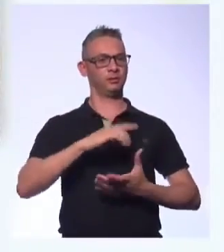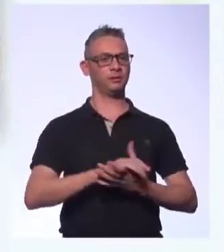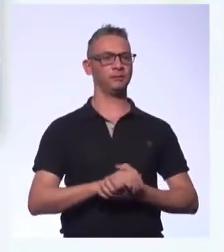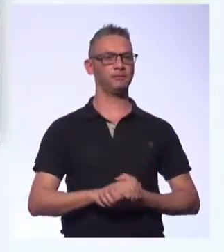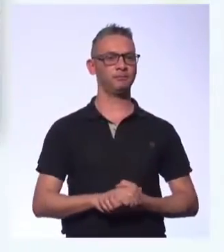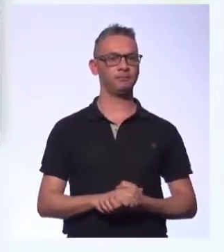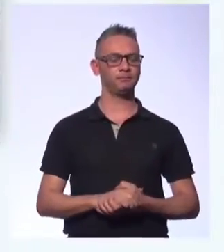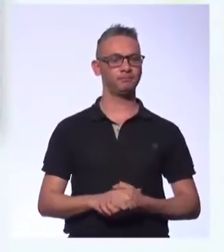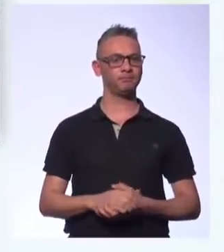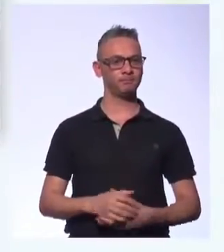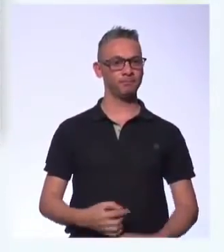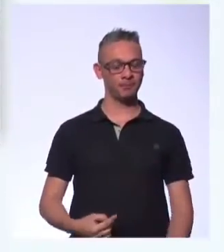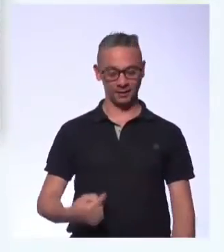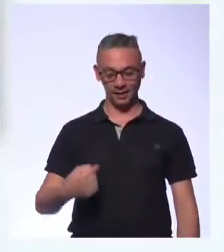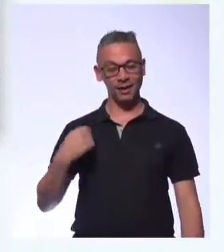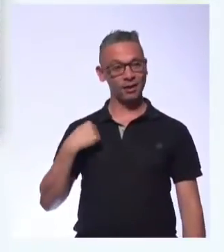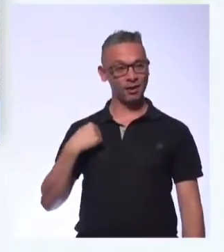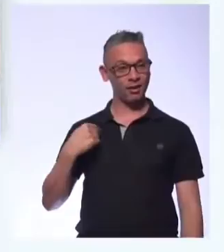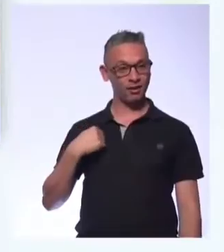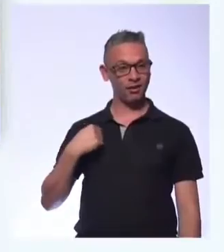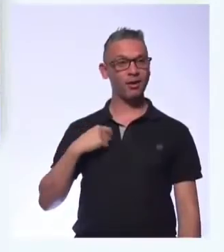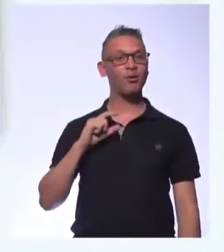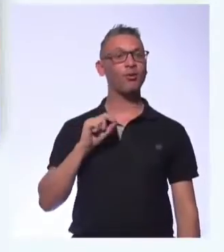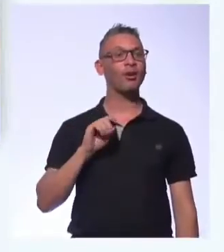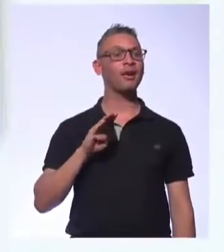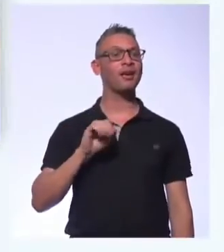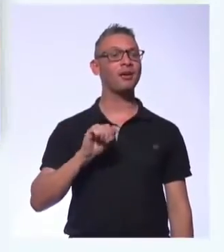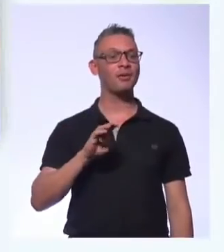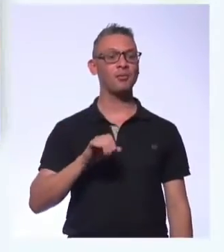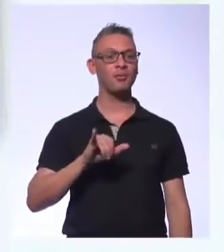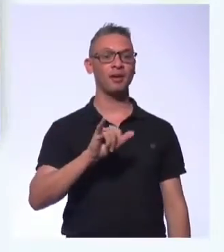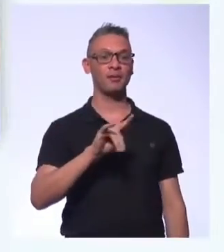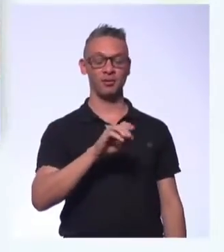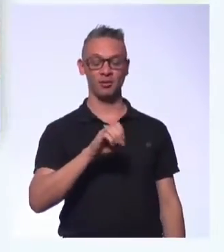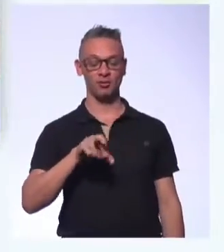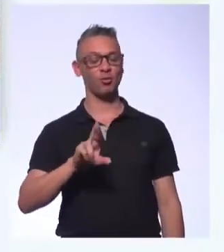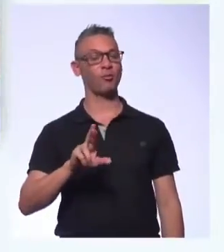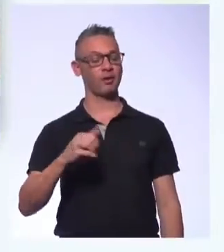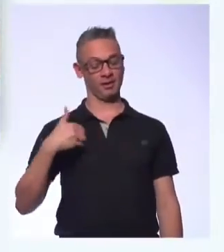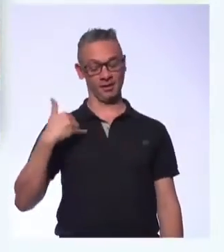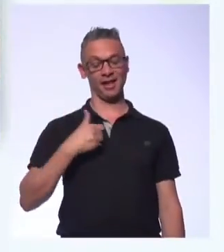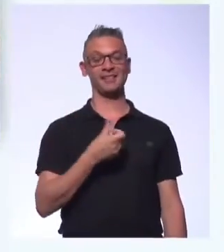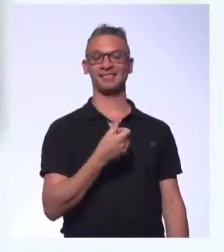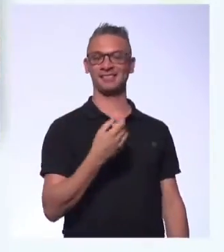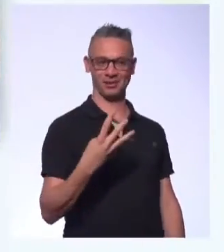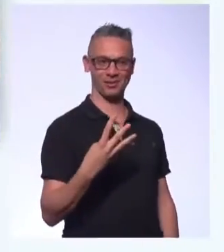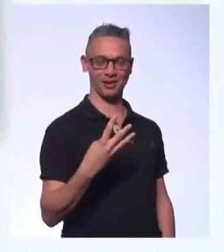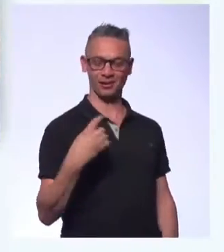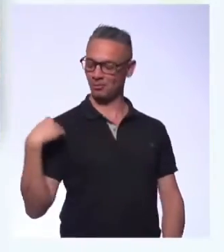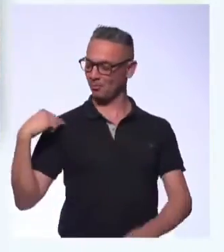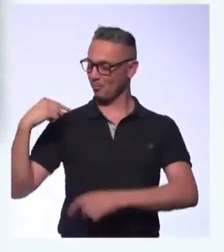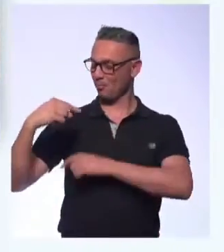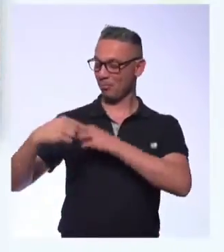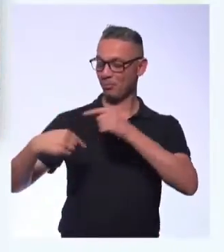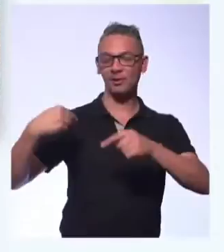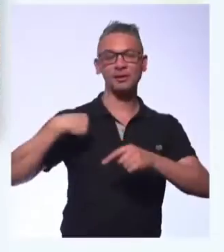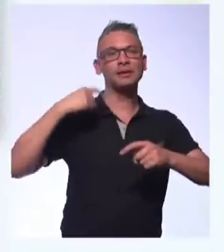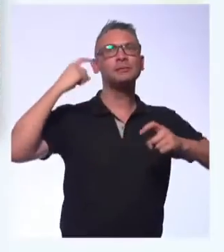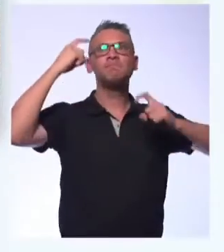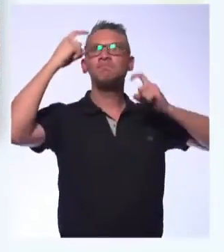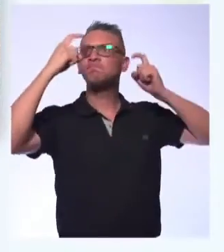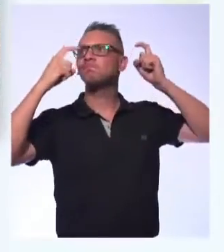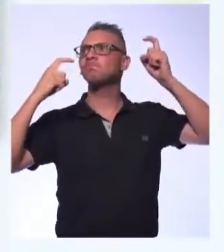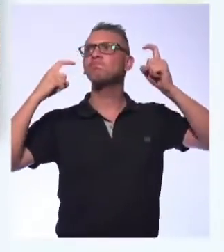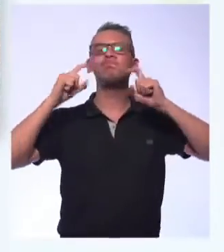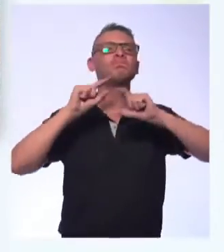Eu sou um clássico Baby Boomer, com 64 anos. A geração minha era muito preocupada com o